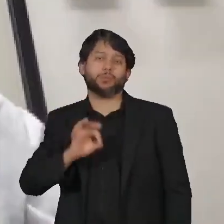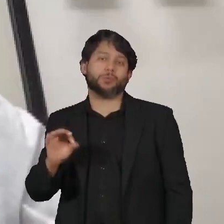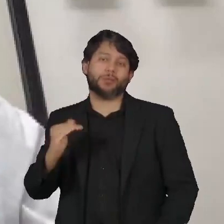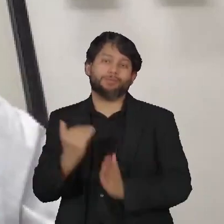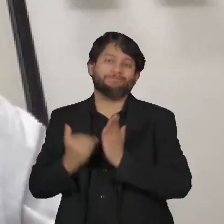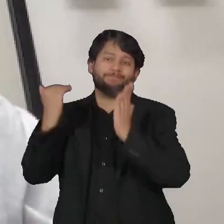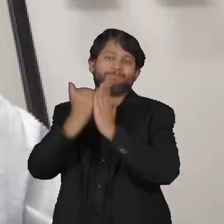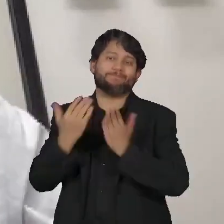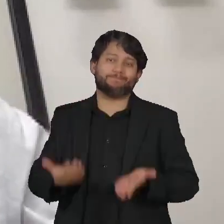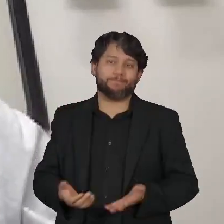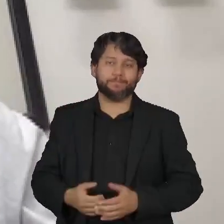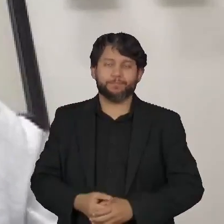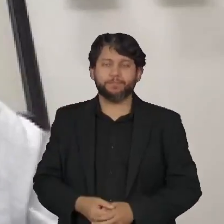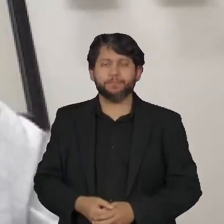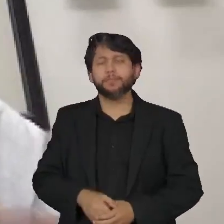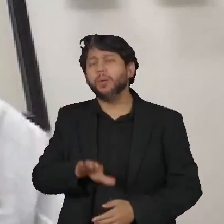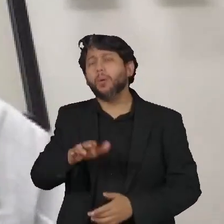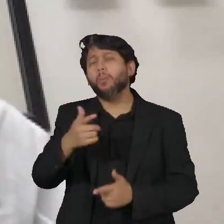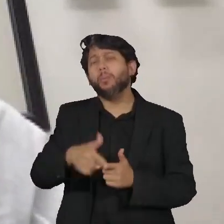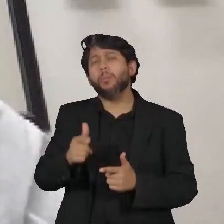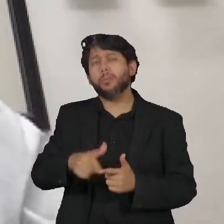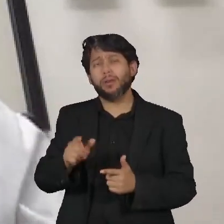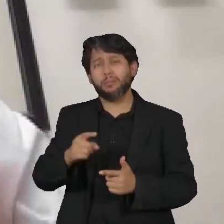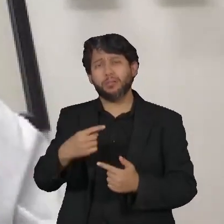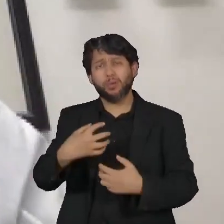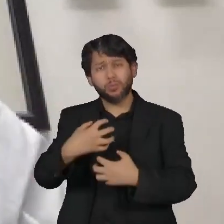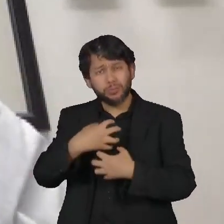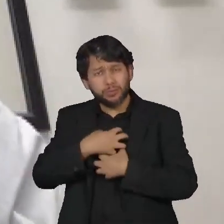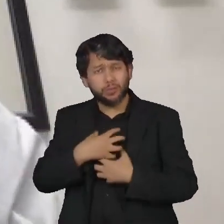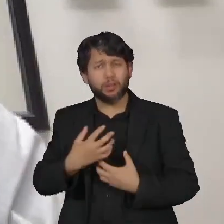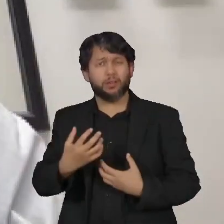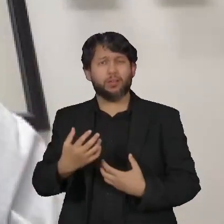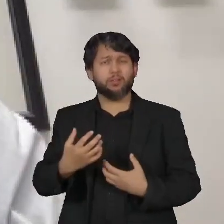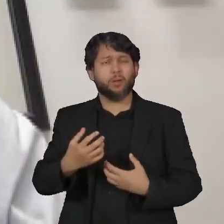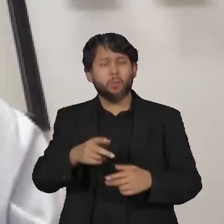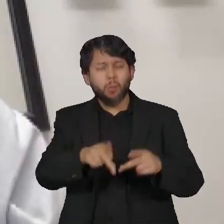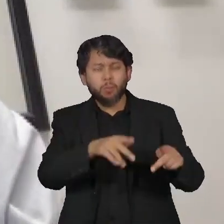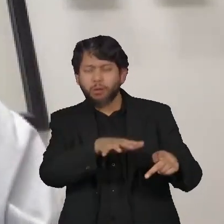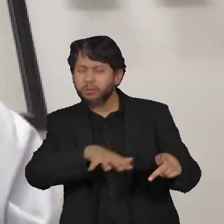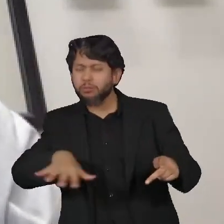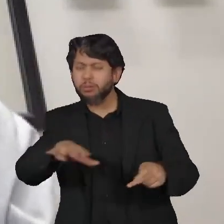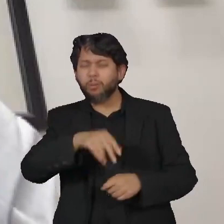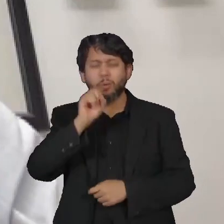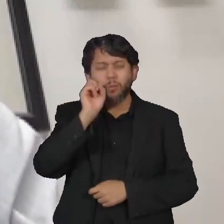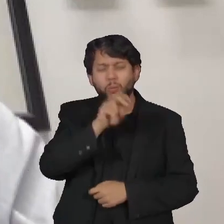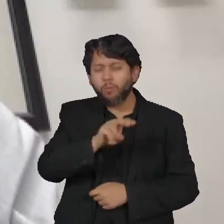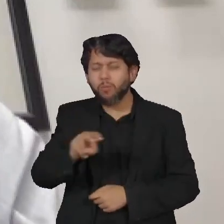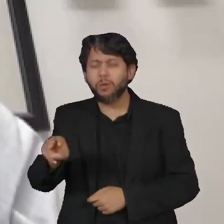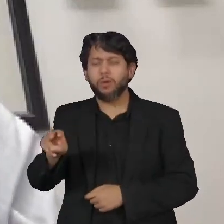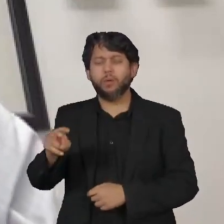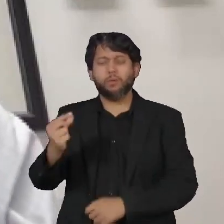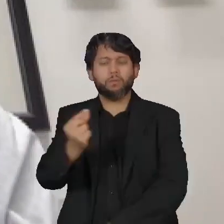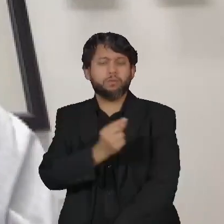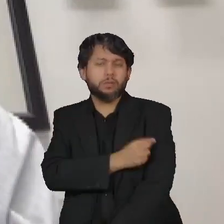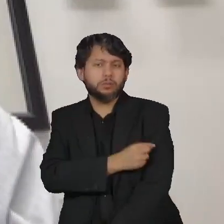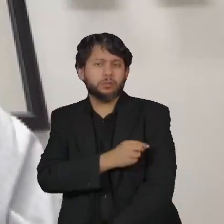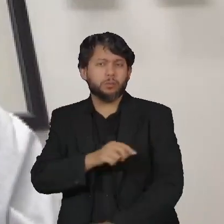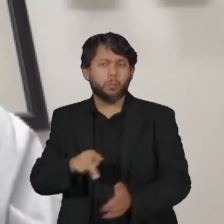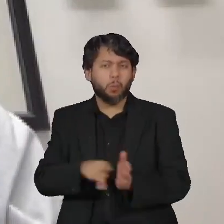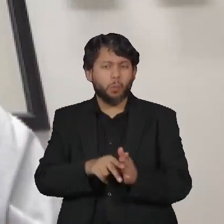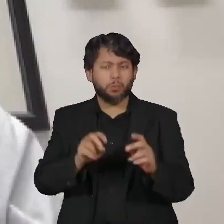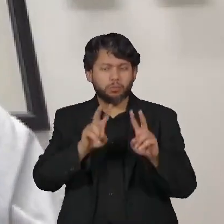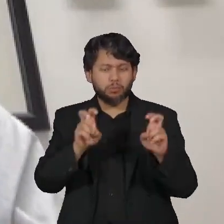Todo o problema que nós tivemos dentro da nossa população em relação à vacina do Covid,